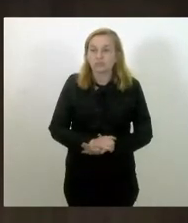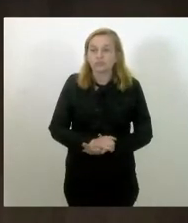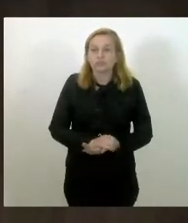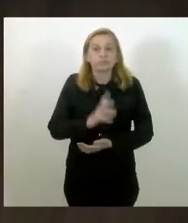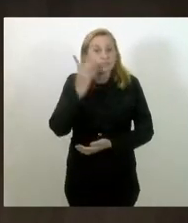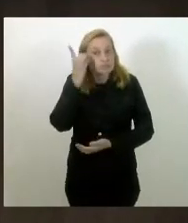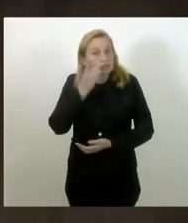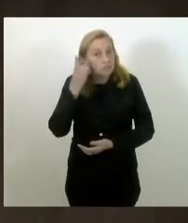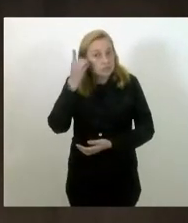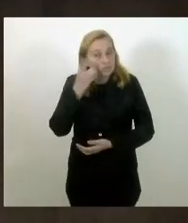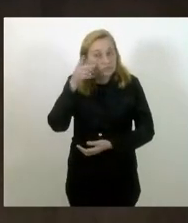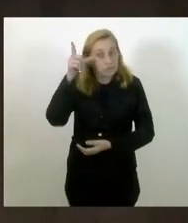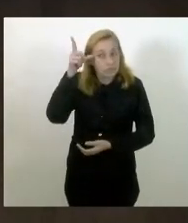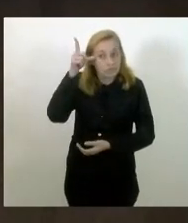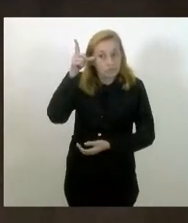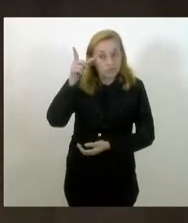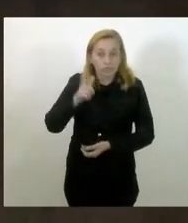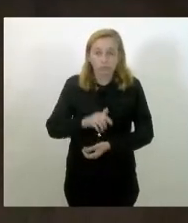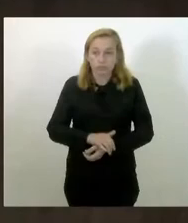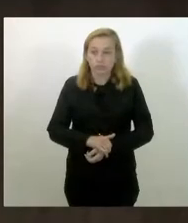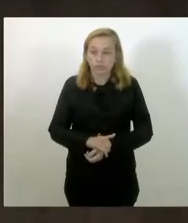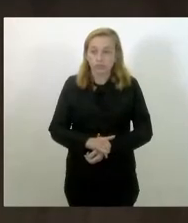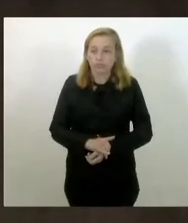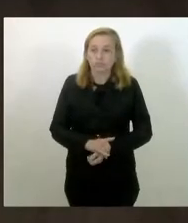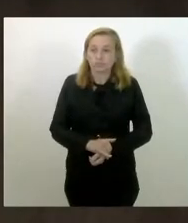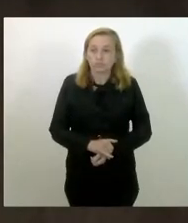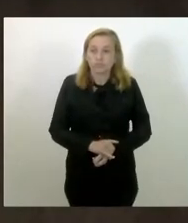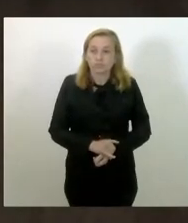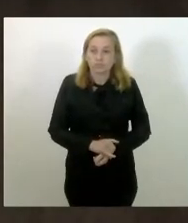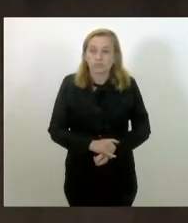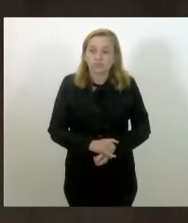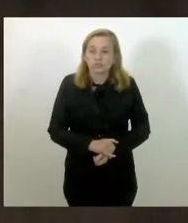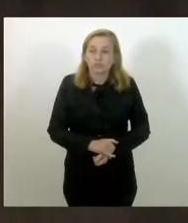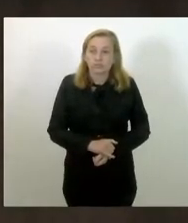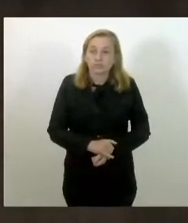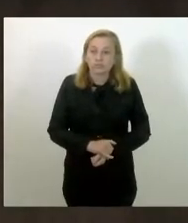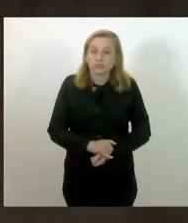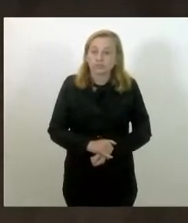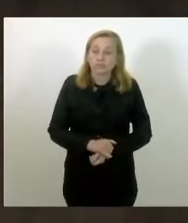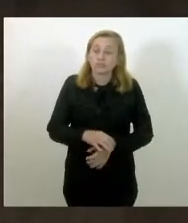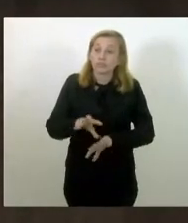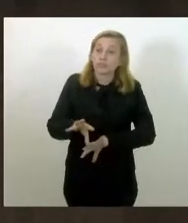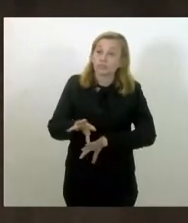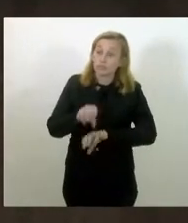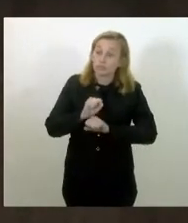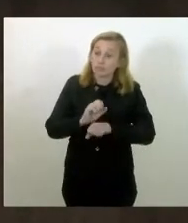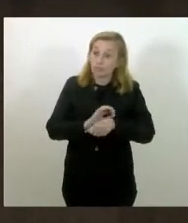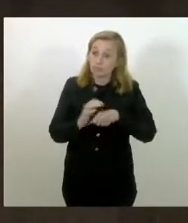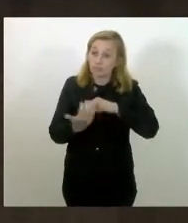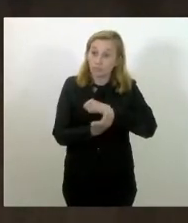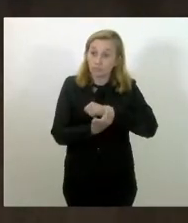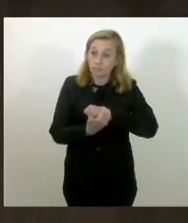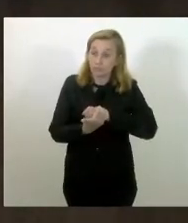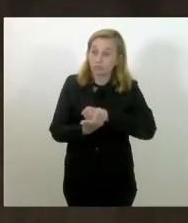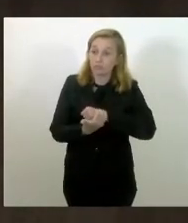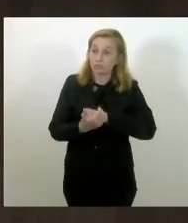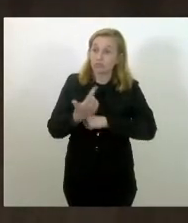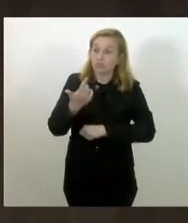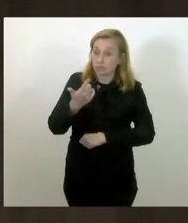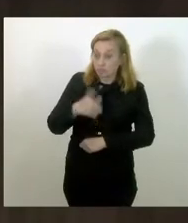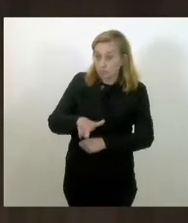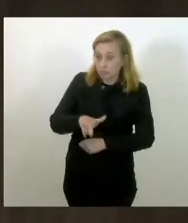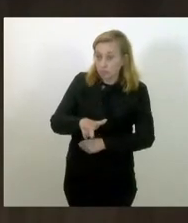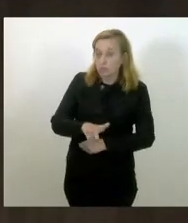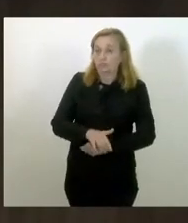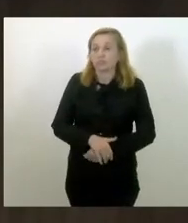deputada Lucinha está cometida de covid pela segunda vez e, por isso,